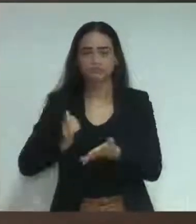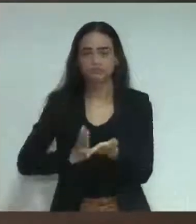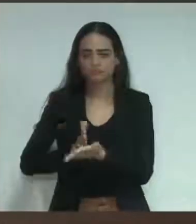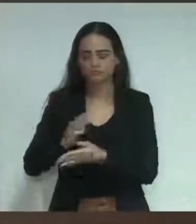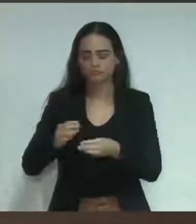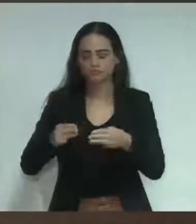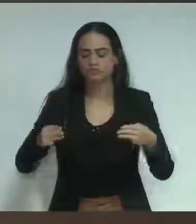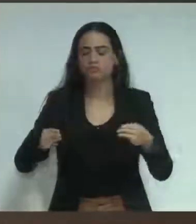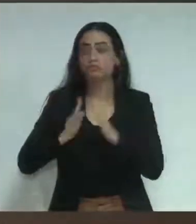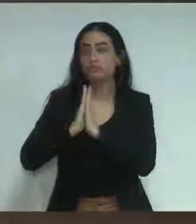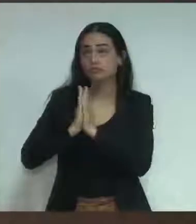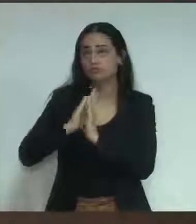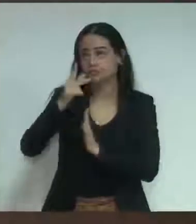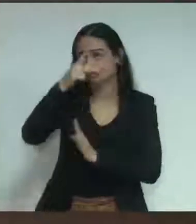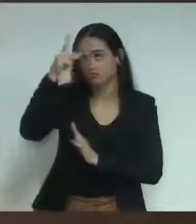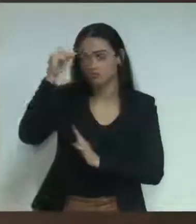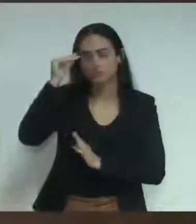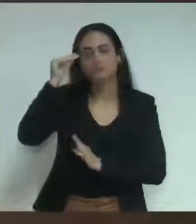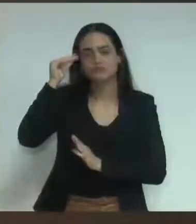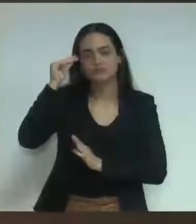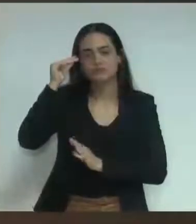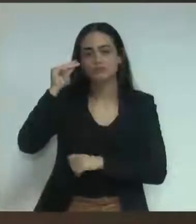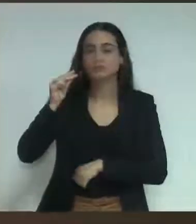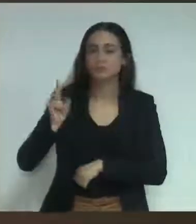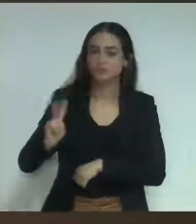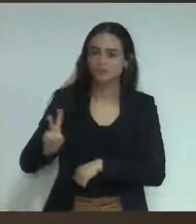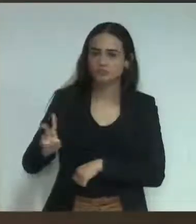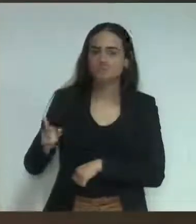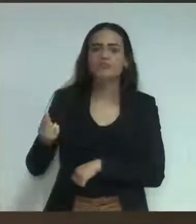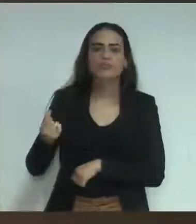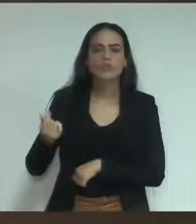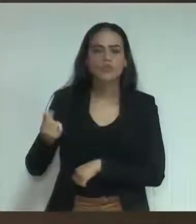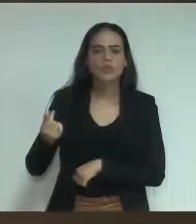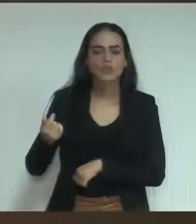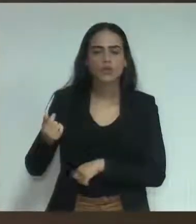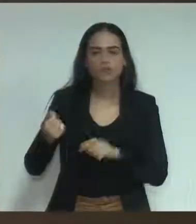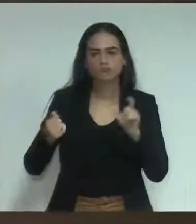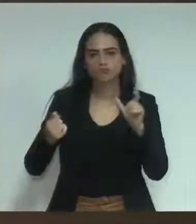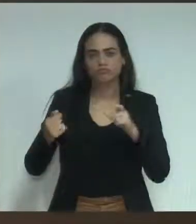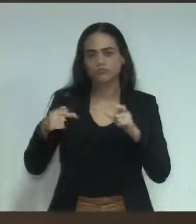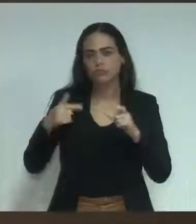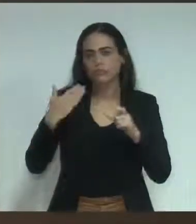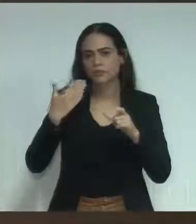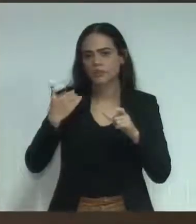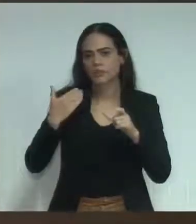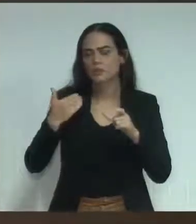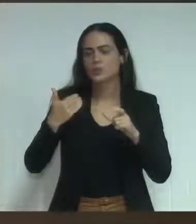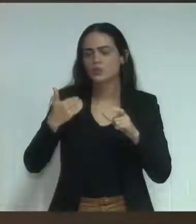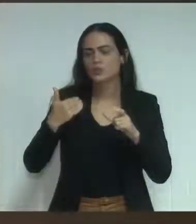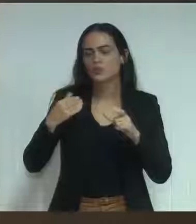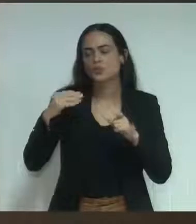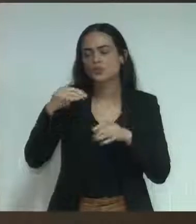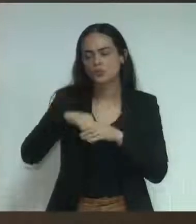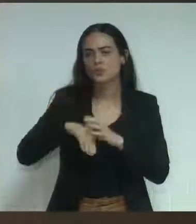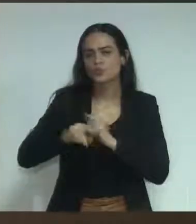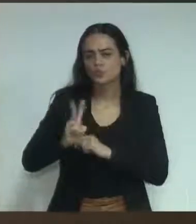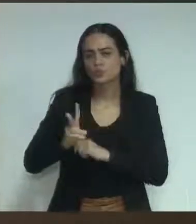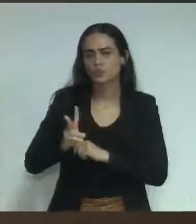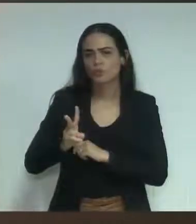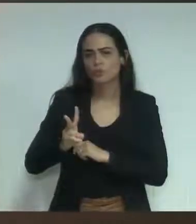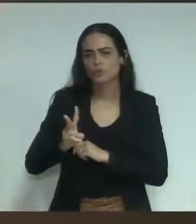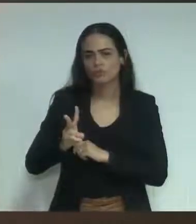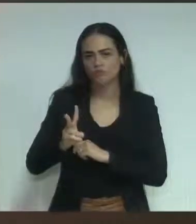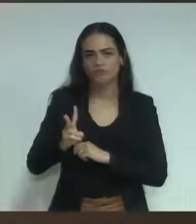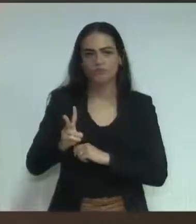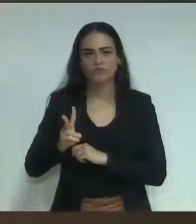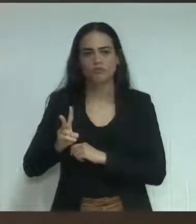prefeito, para que mantivesse aquele valor, é um valor que não é alto, nós sabemos, mas é algo a mais.